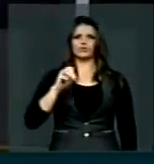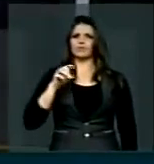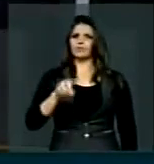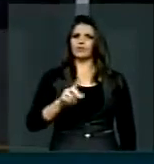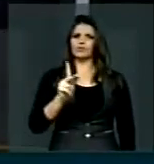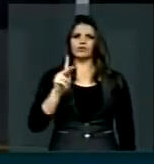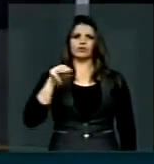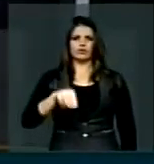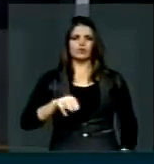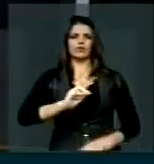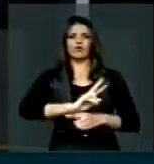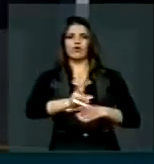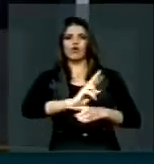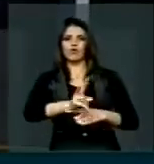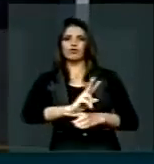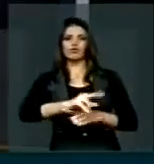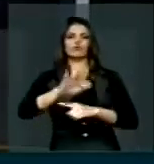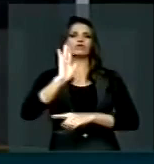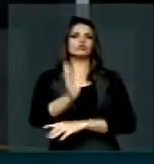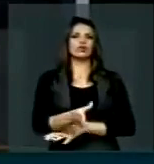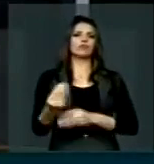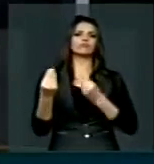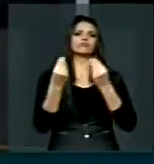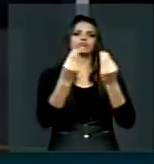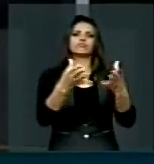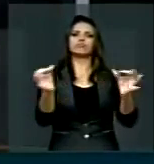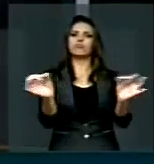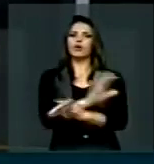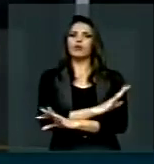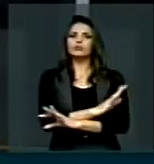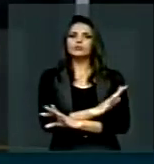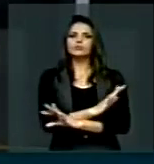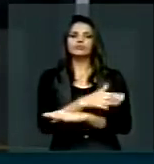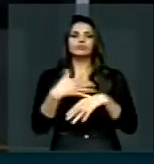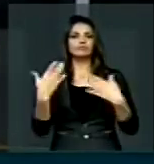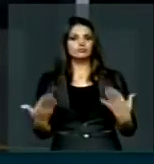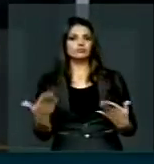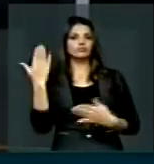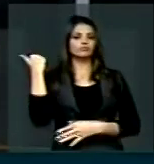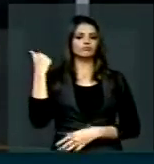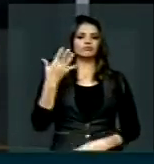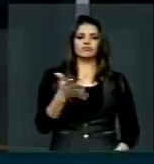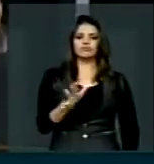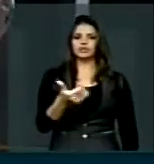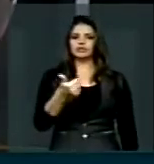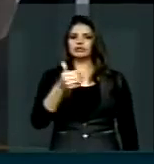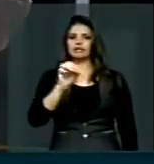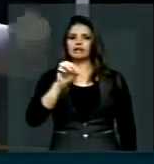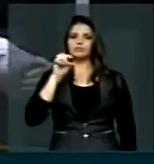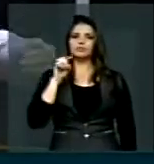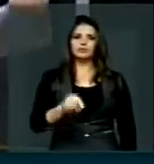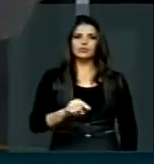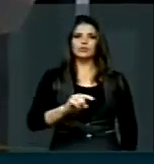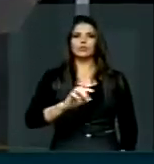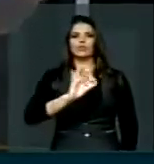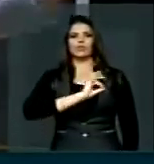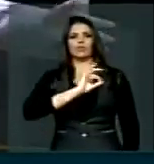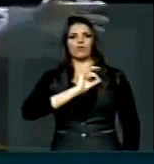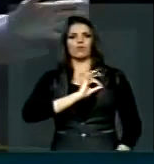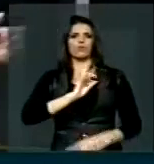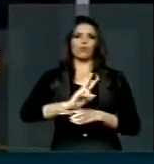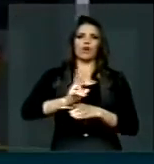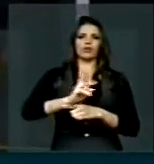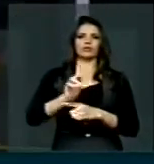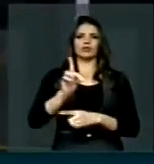quilômetros de rodovias entregues naquele tempo a pouco mais de 10 mil guardas do